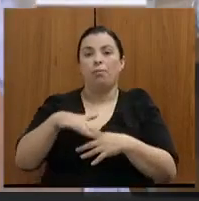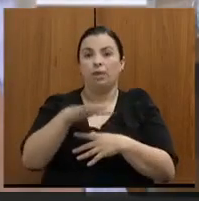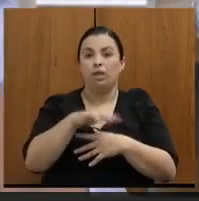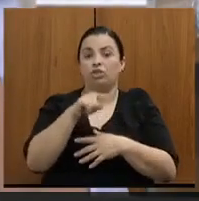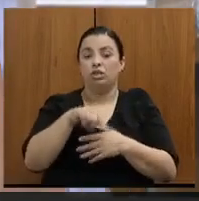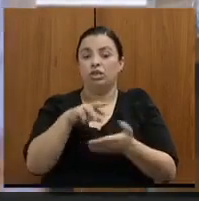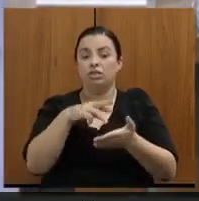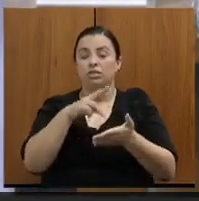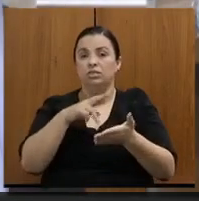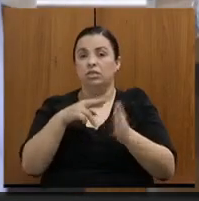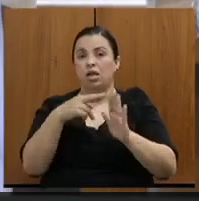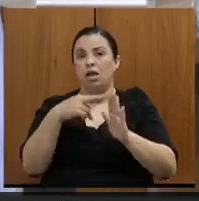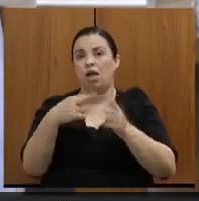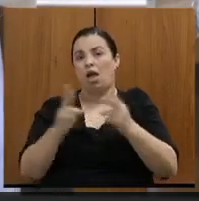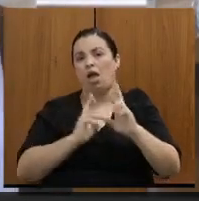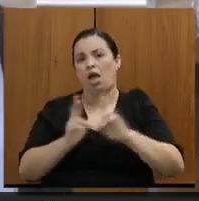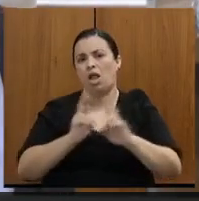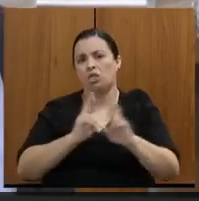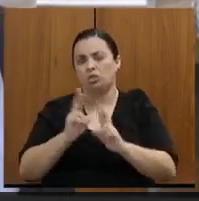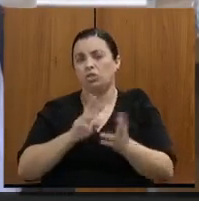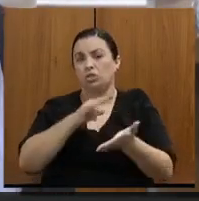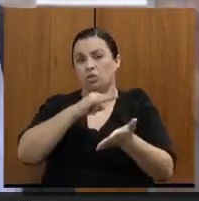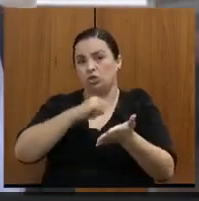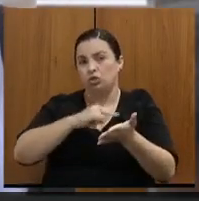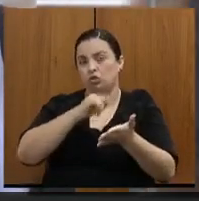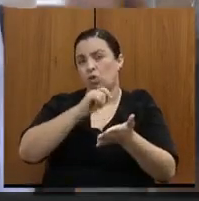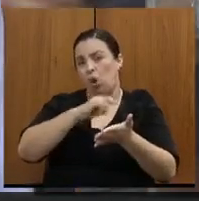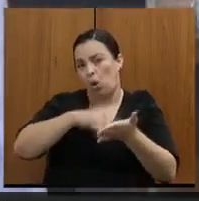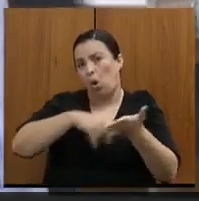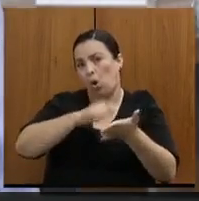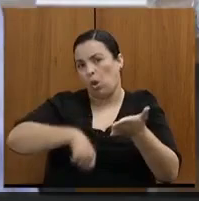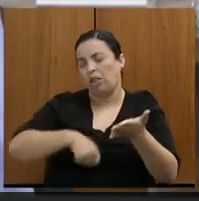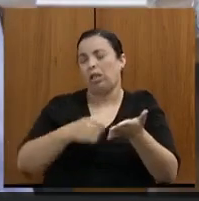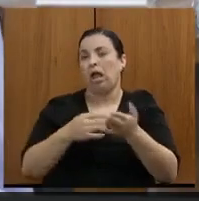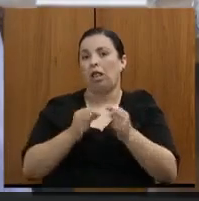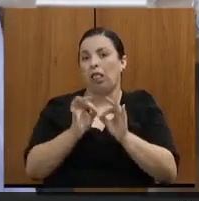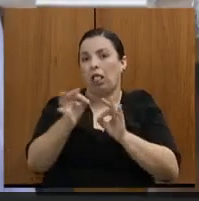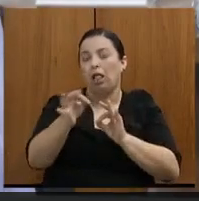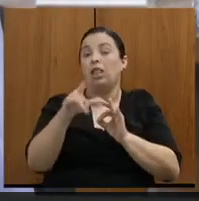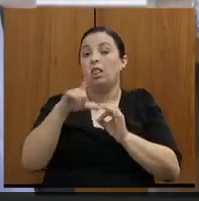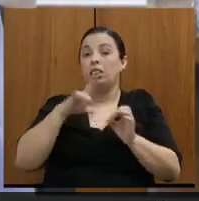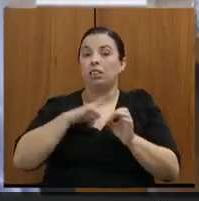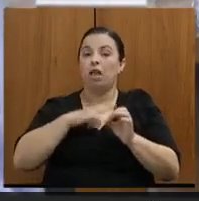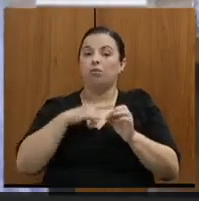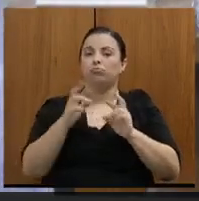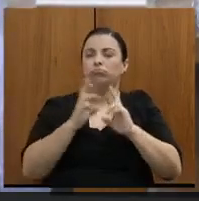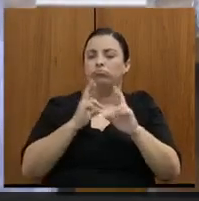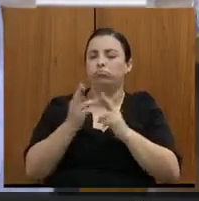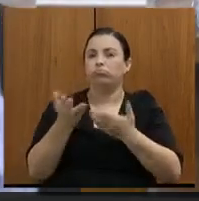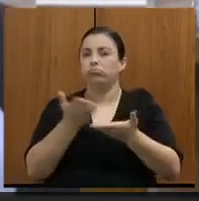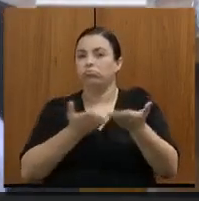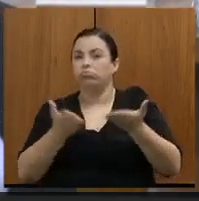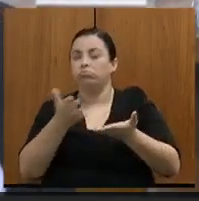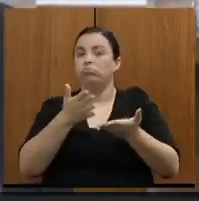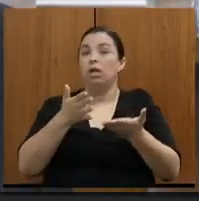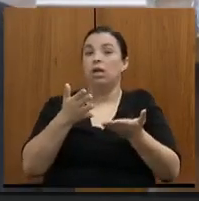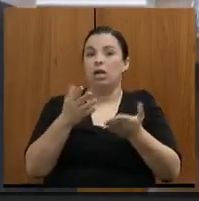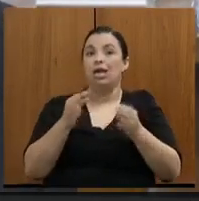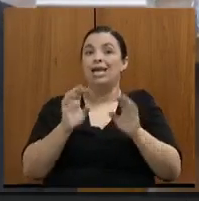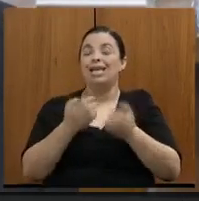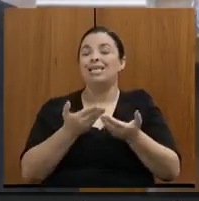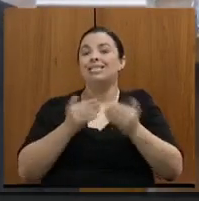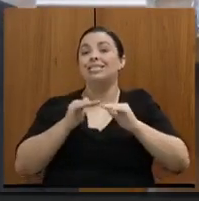contratos de longo prazo seja um ambiente estável, e que as próprias concessionárias voltem a cumprir com suas